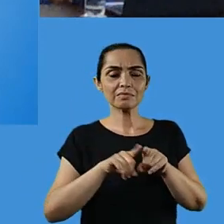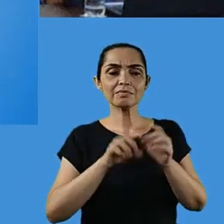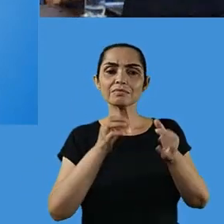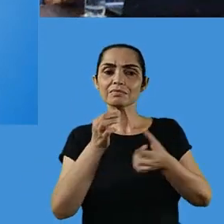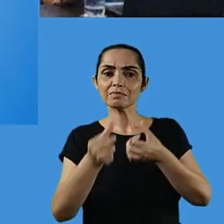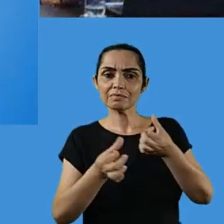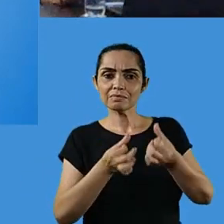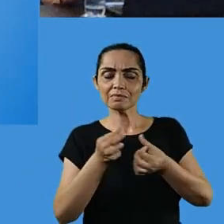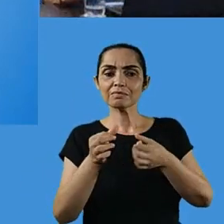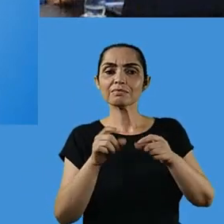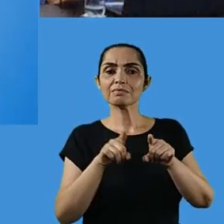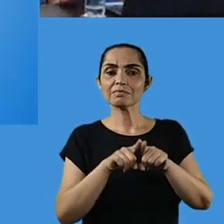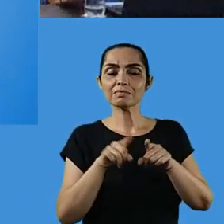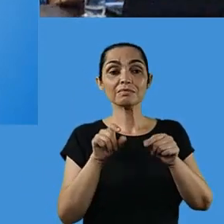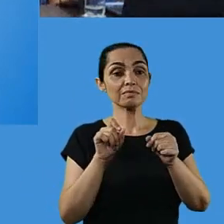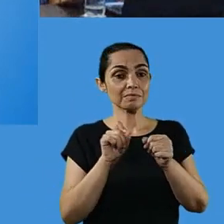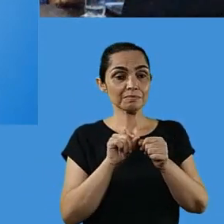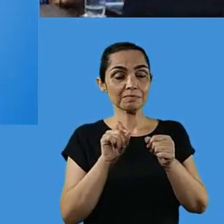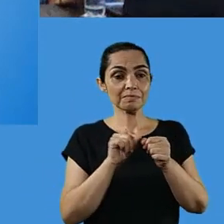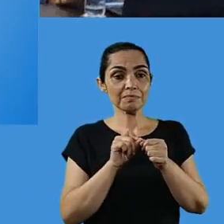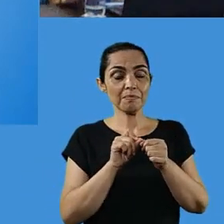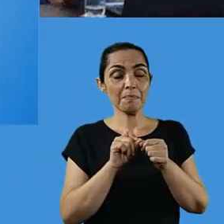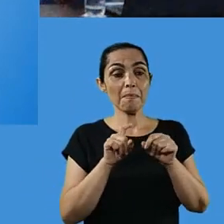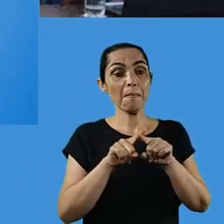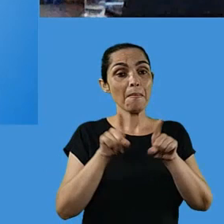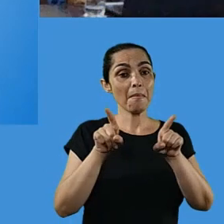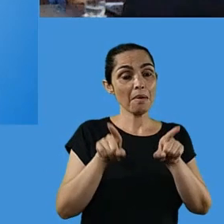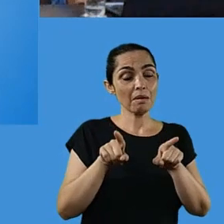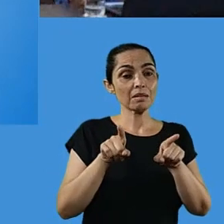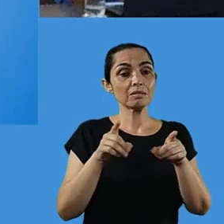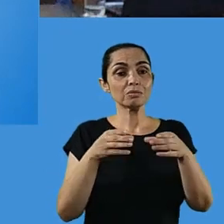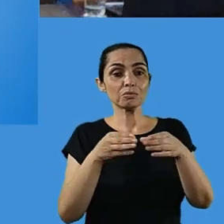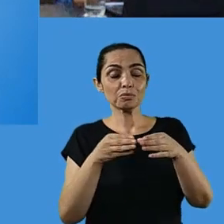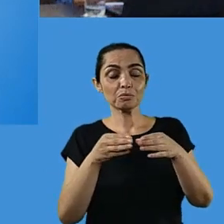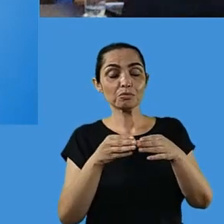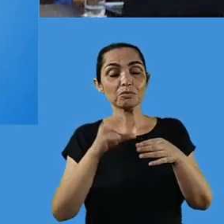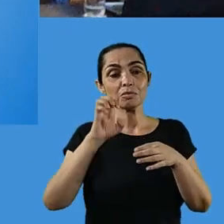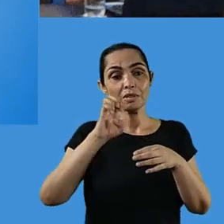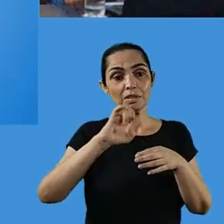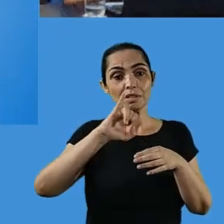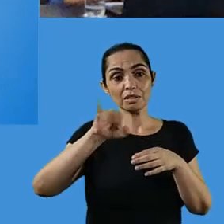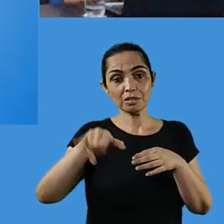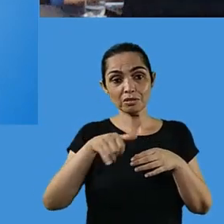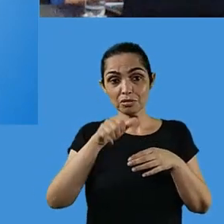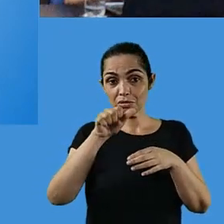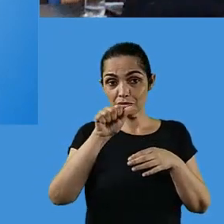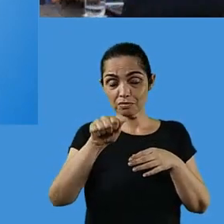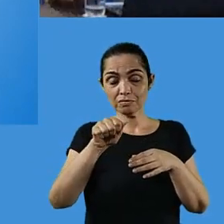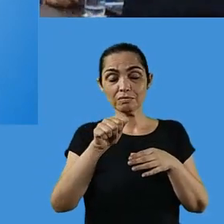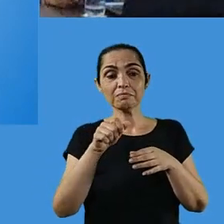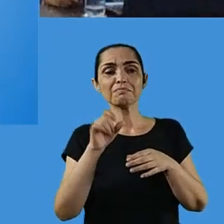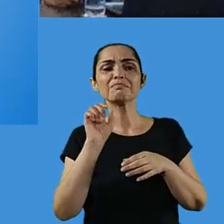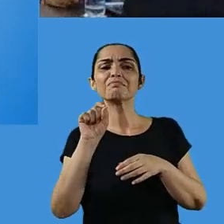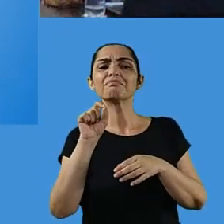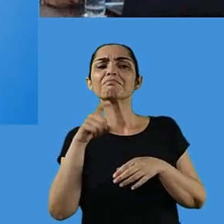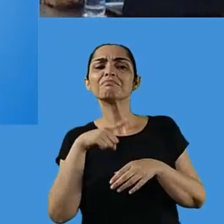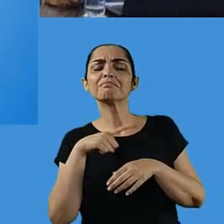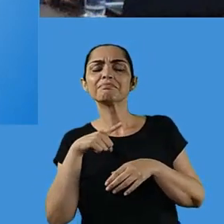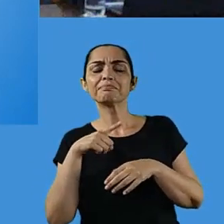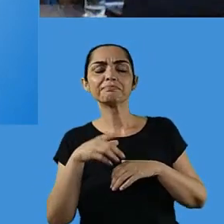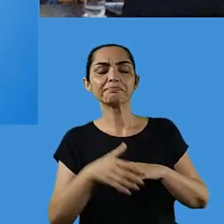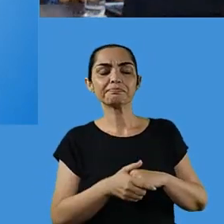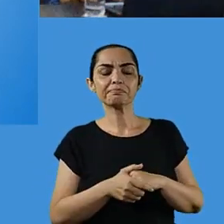falou e outras coisas mais. Porque a EJA também acompanha. Mas existe na EJA, digamos assim,